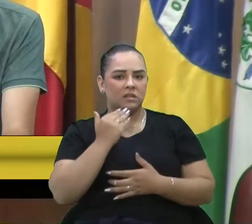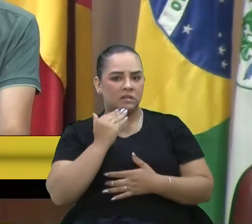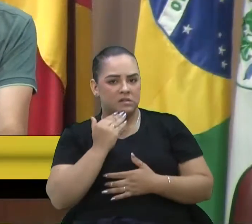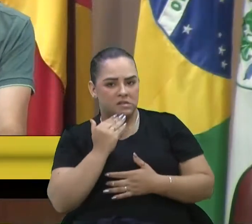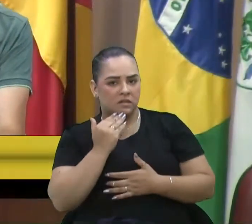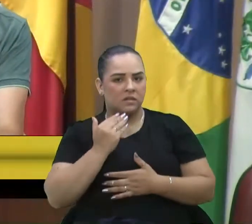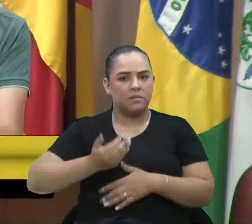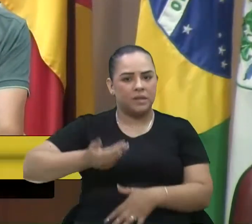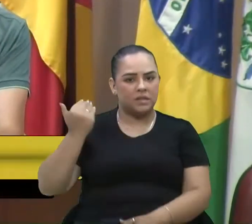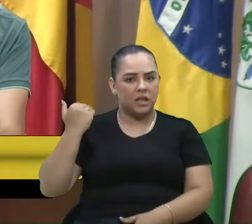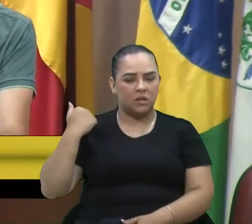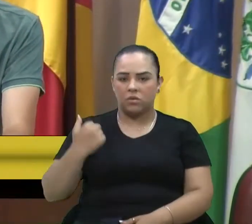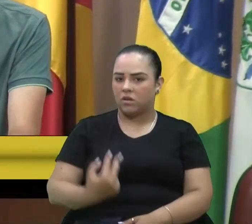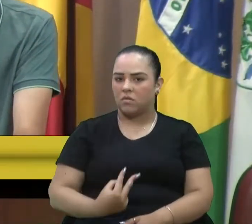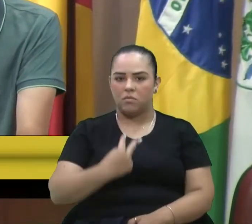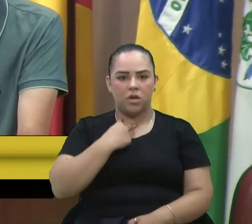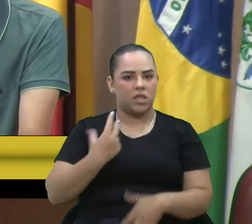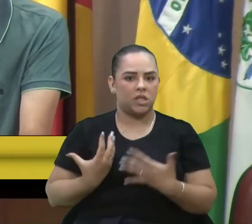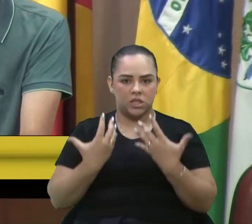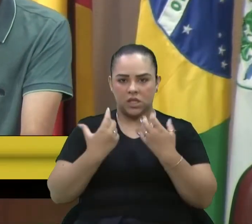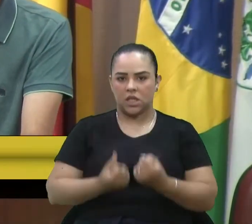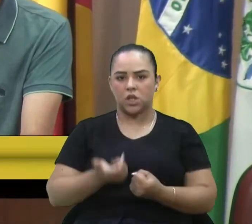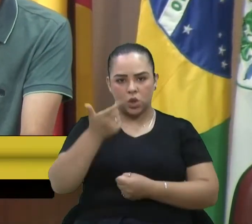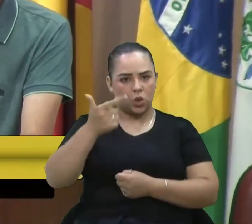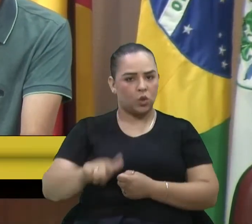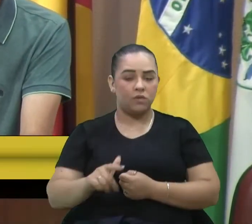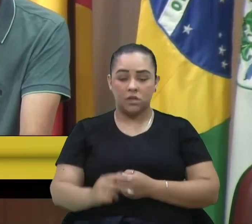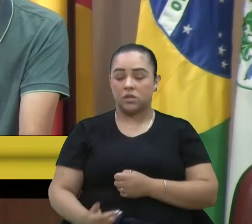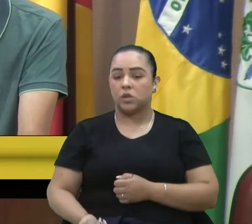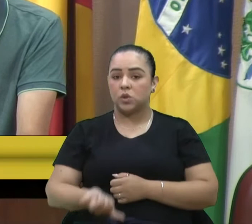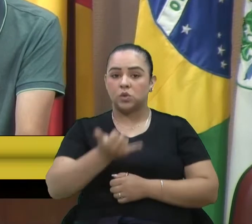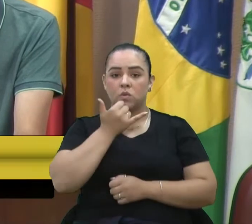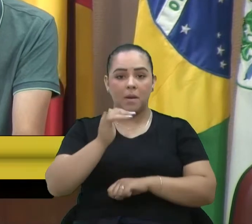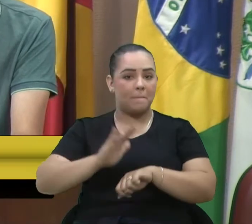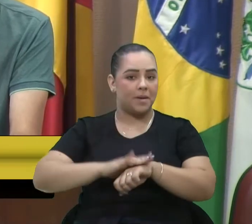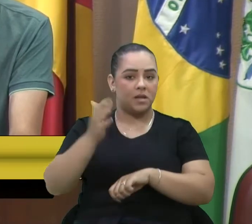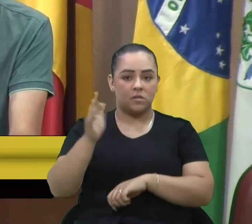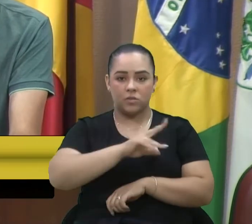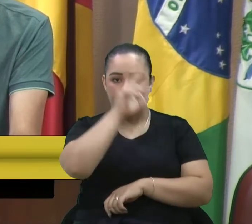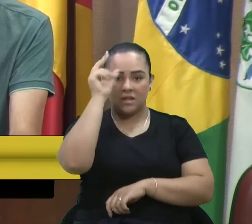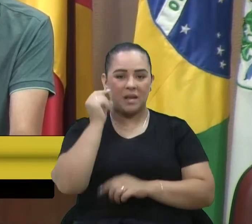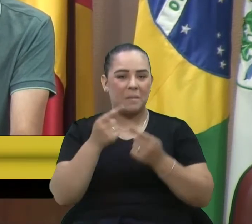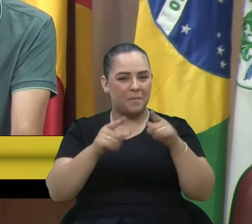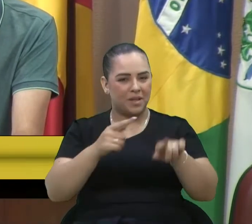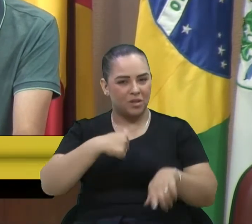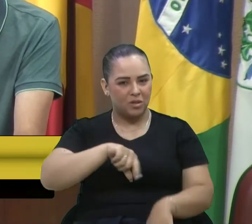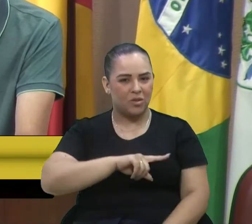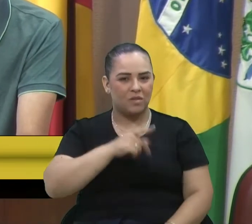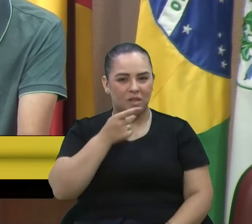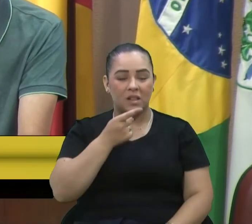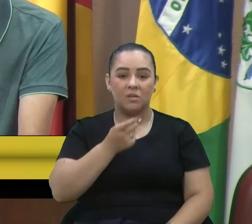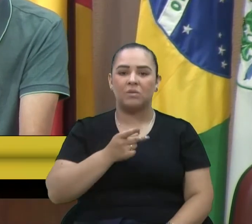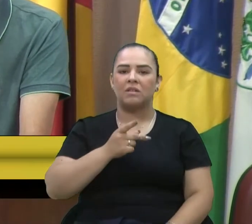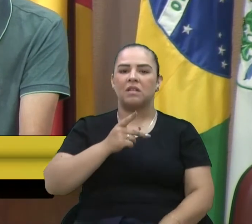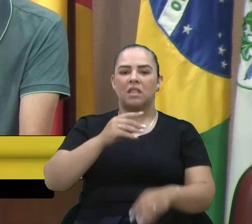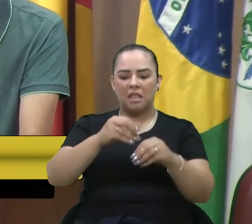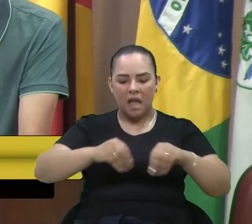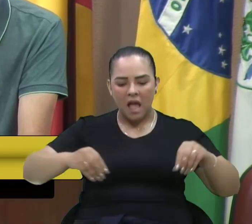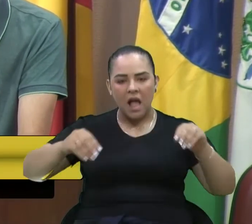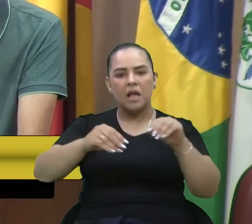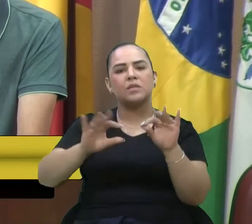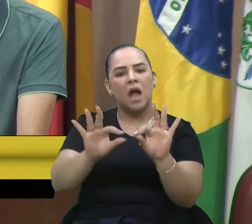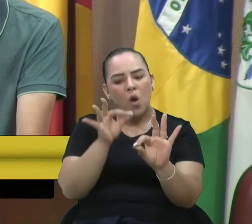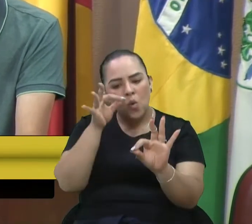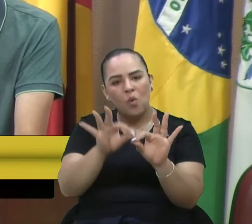pode admitir isto acontecer. Me perdoe outros municípios, mas estamos falando da terra da uva, do vinho, da